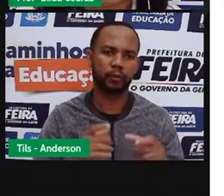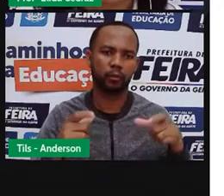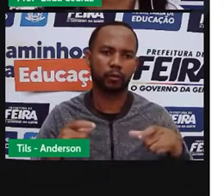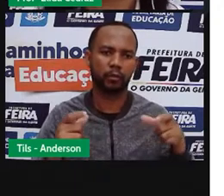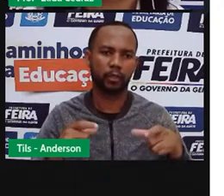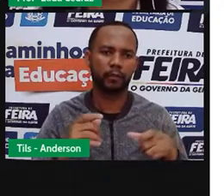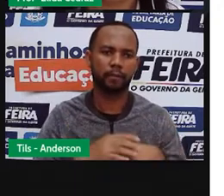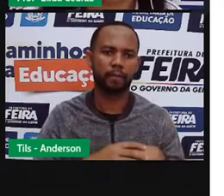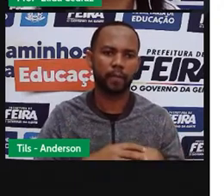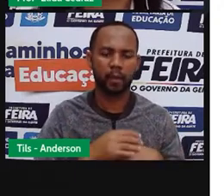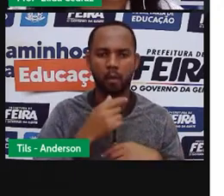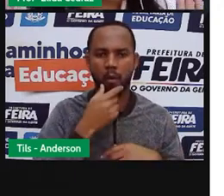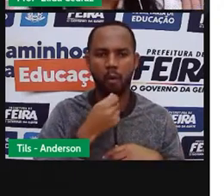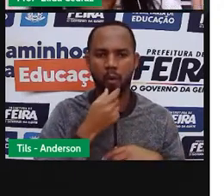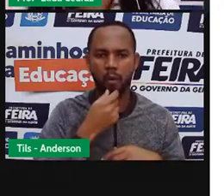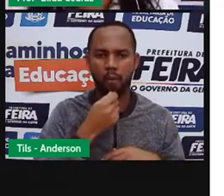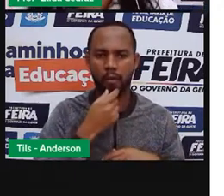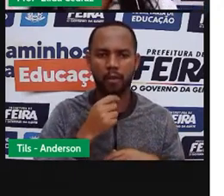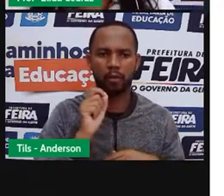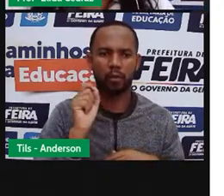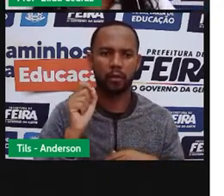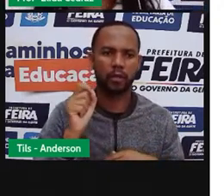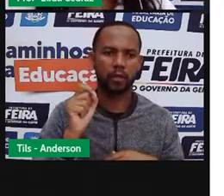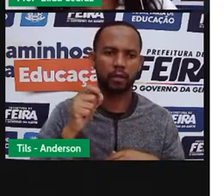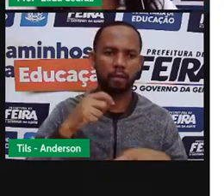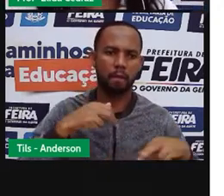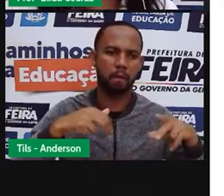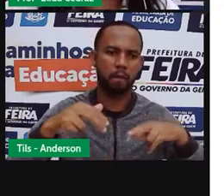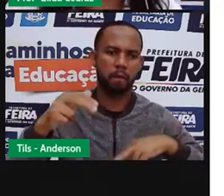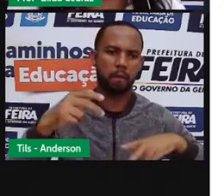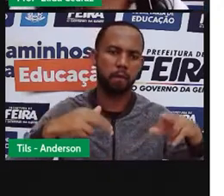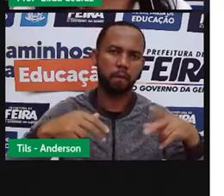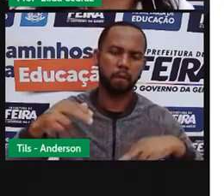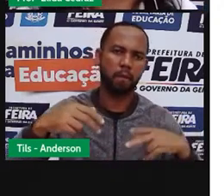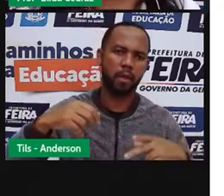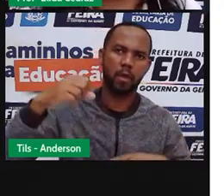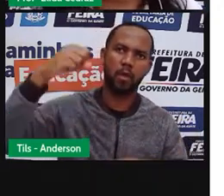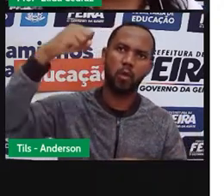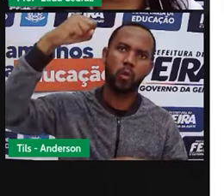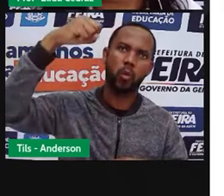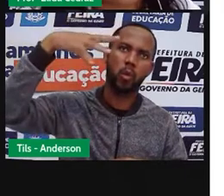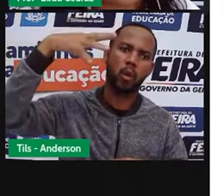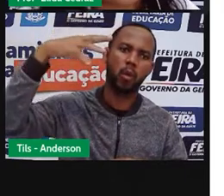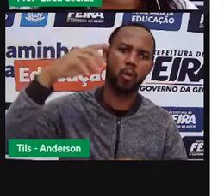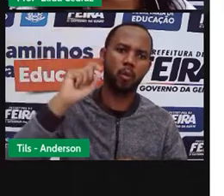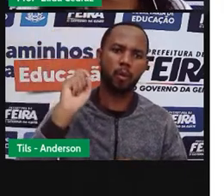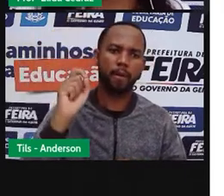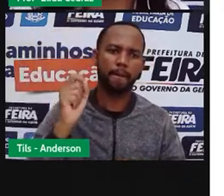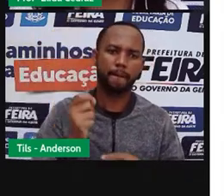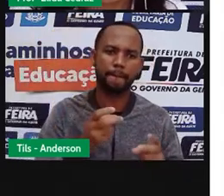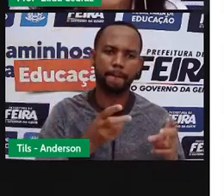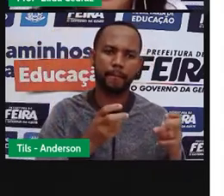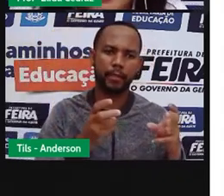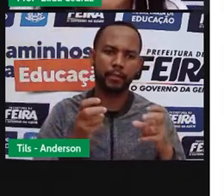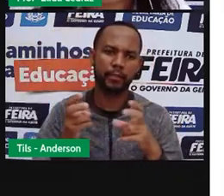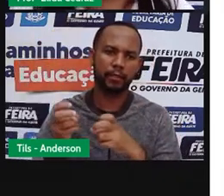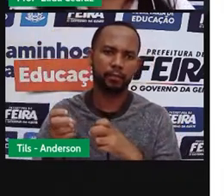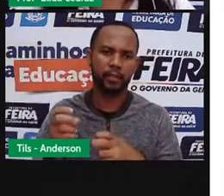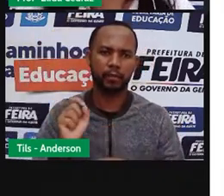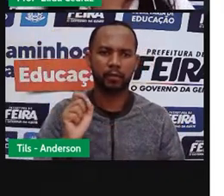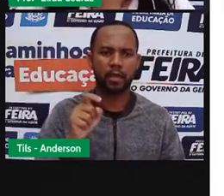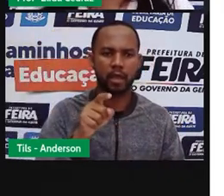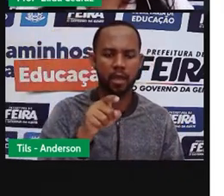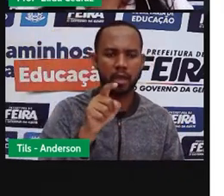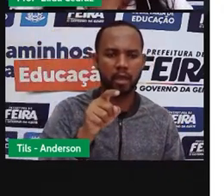que o nome é movimento aparente do Sol. Porque dá a impressão de que é ele que